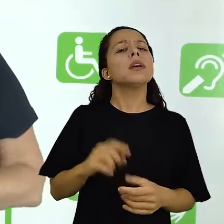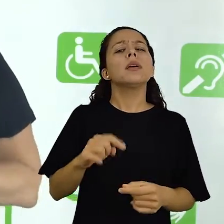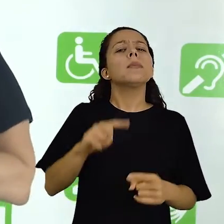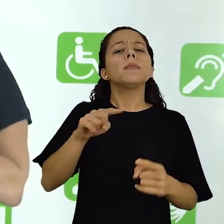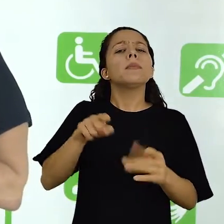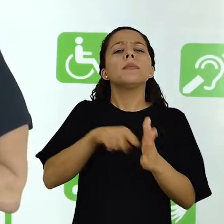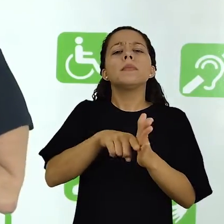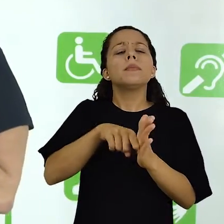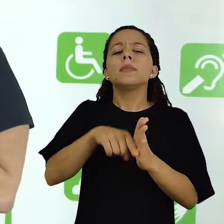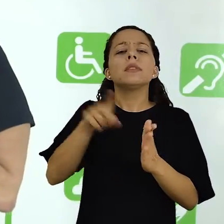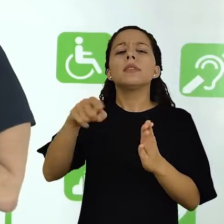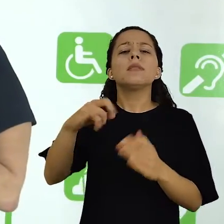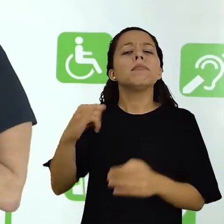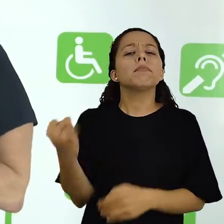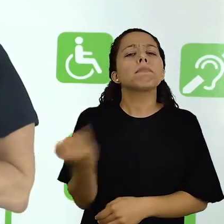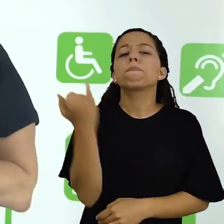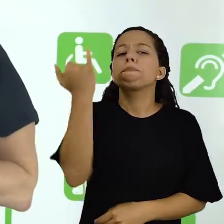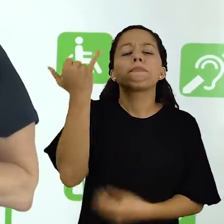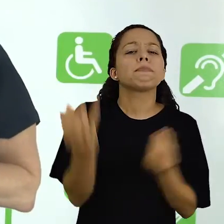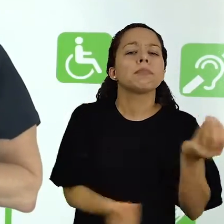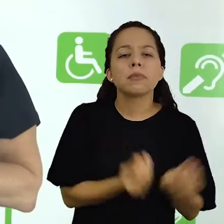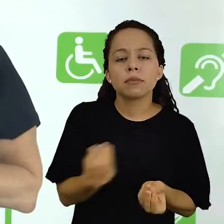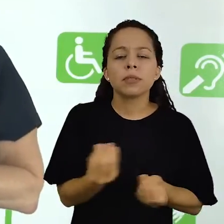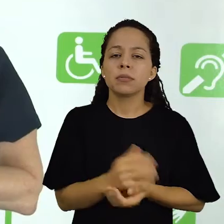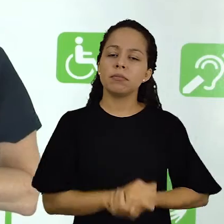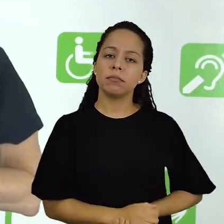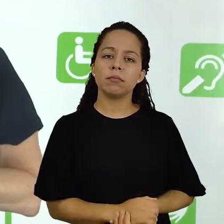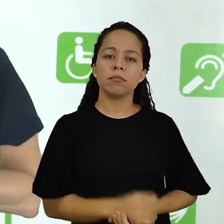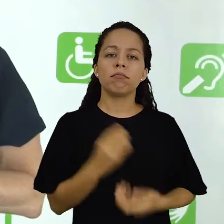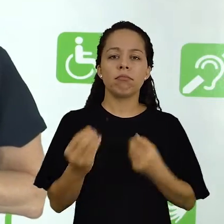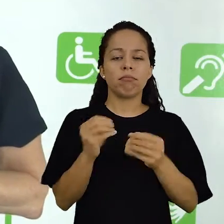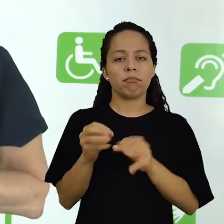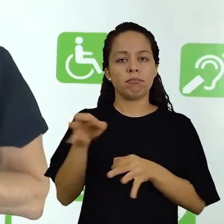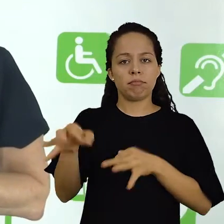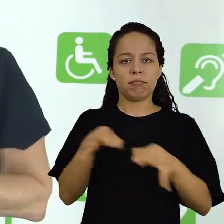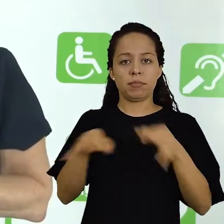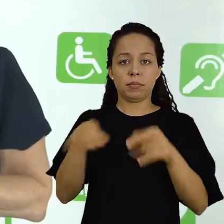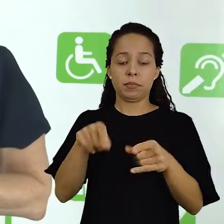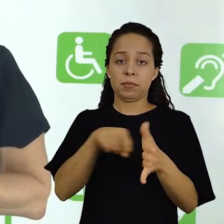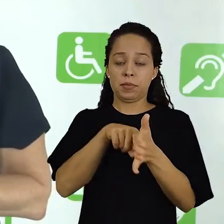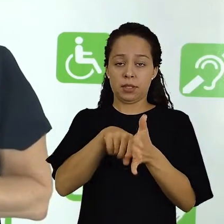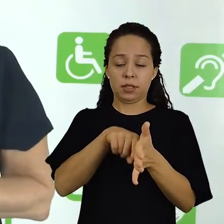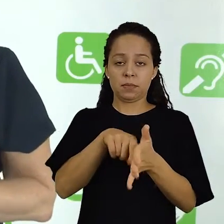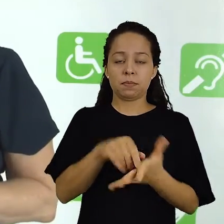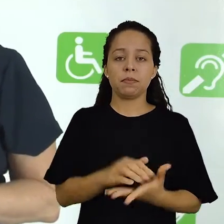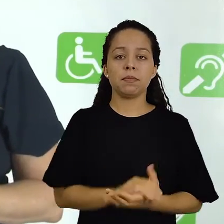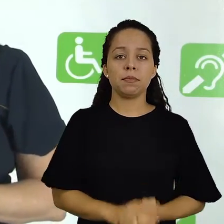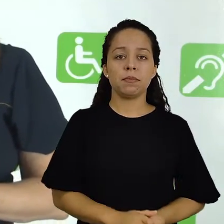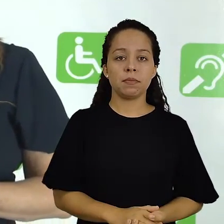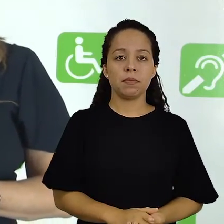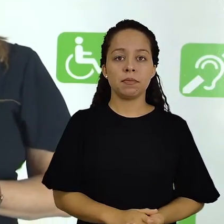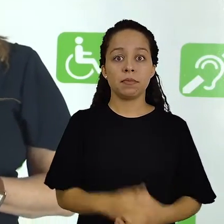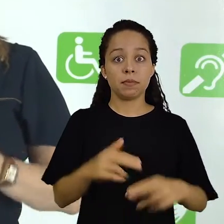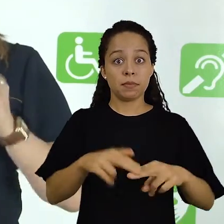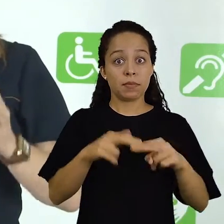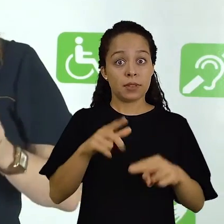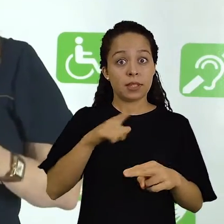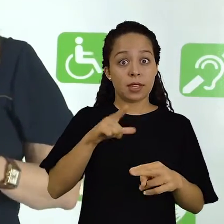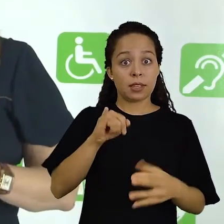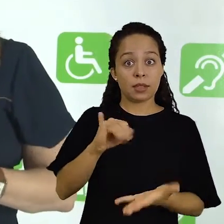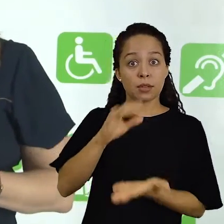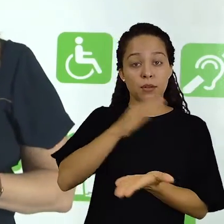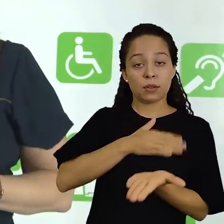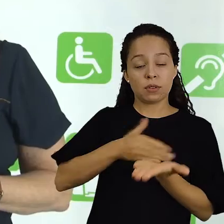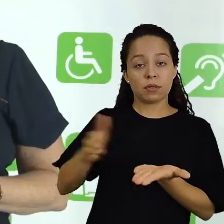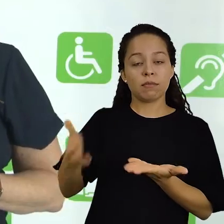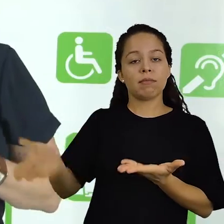relevância que ela tem e qual o escopo utilizado para a elaboração dessa pesquisa. Nessa